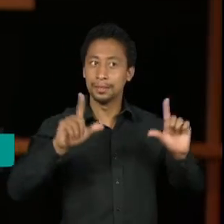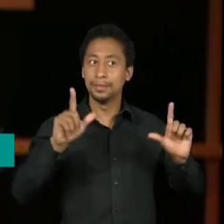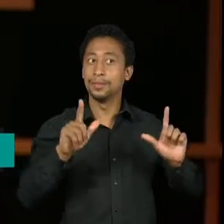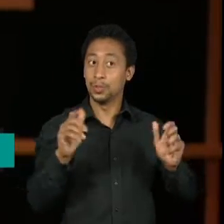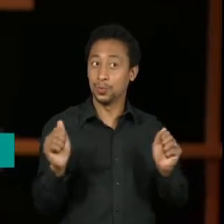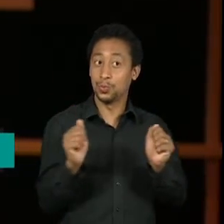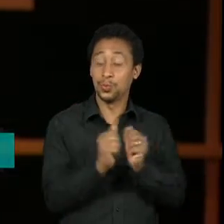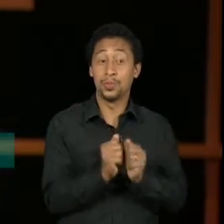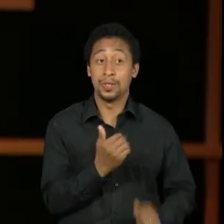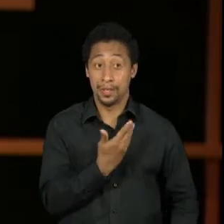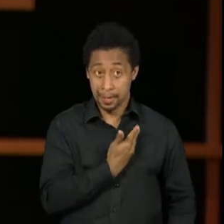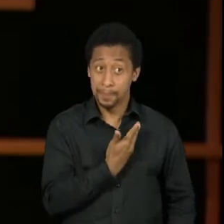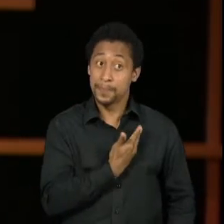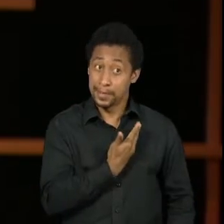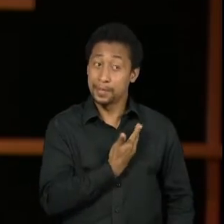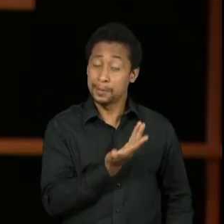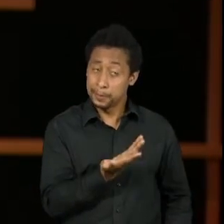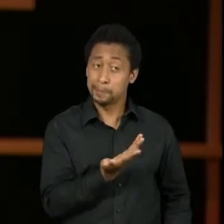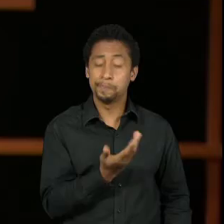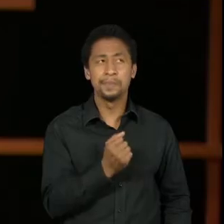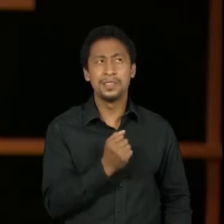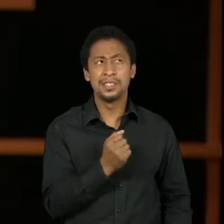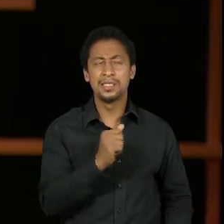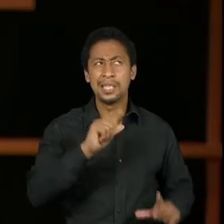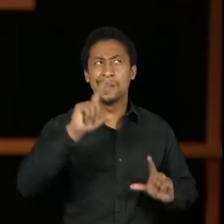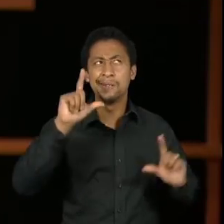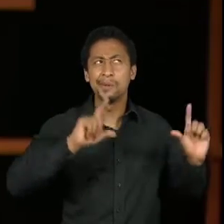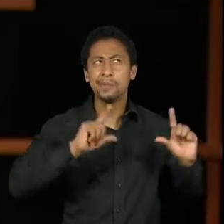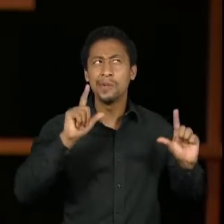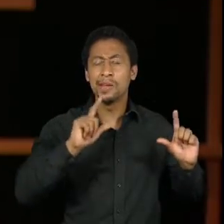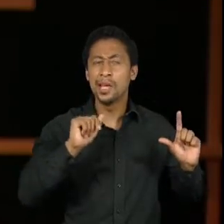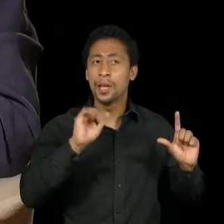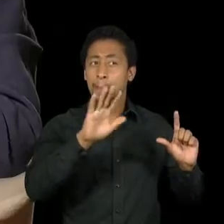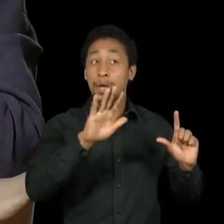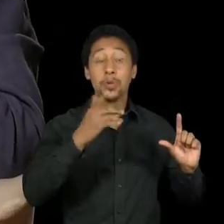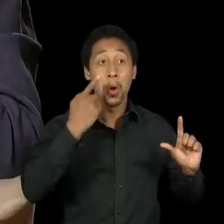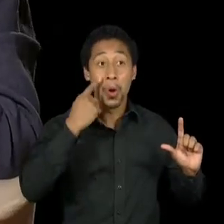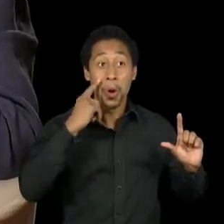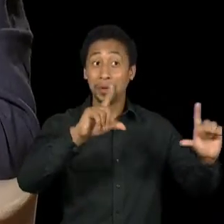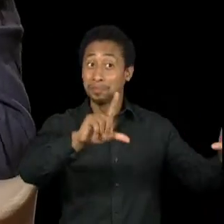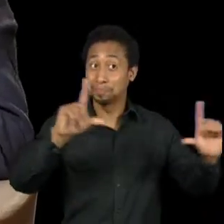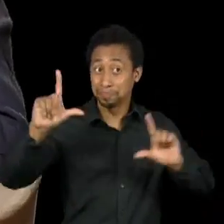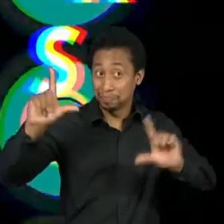querida amiga, num programa de televisão, mas que a gente vai ver agora.